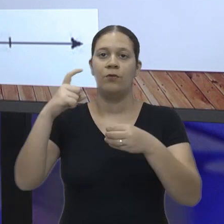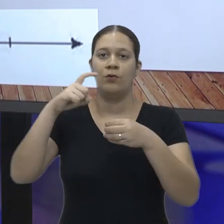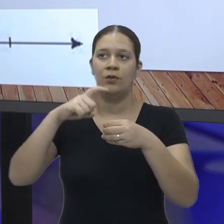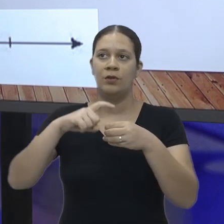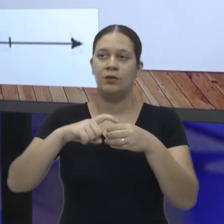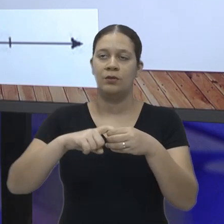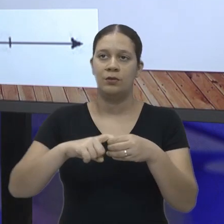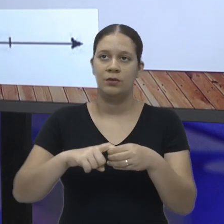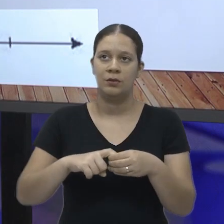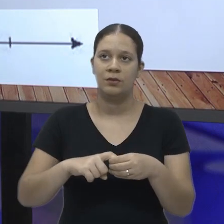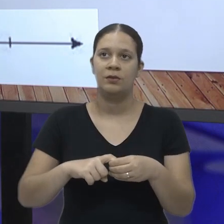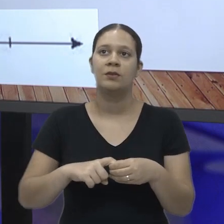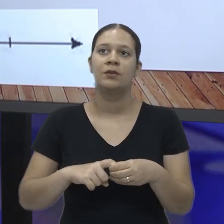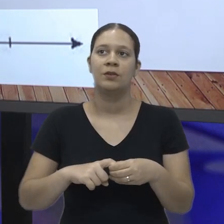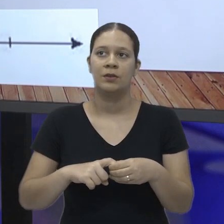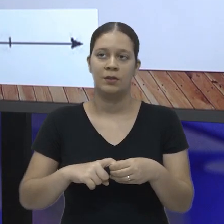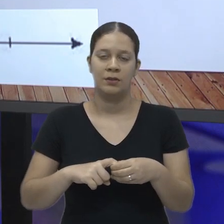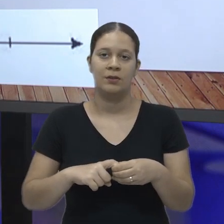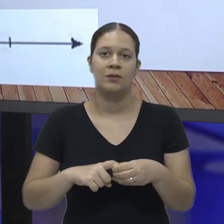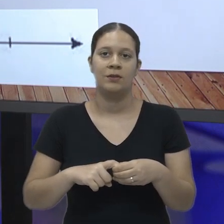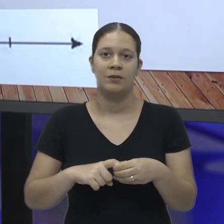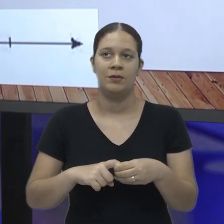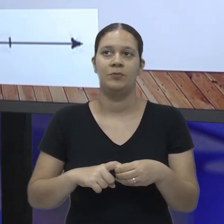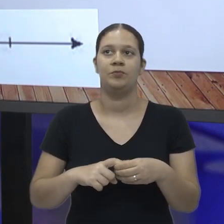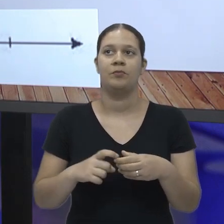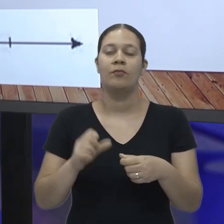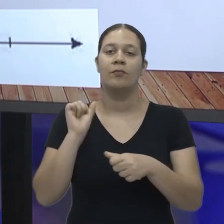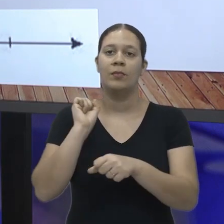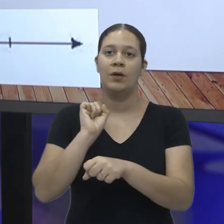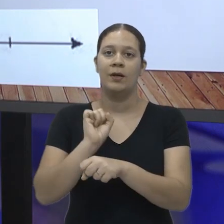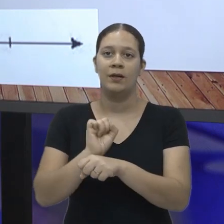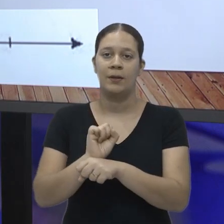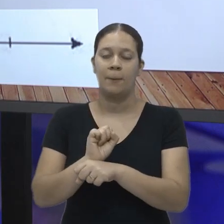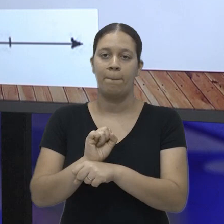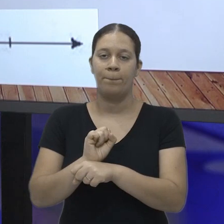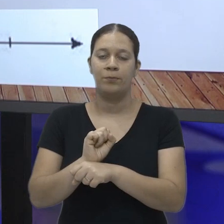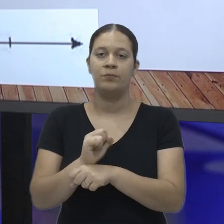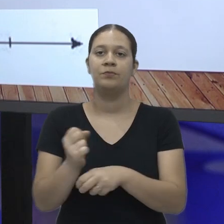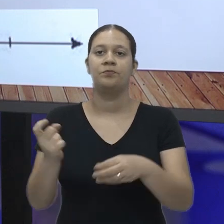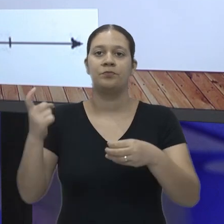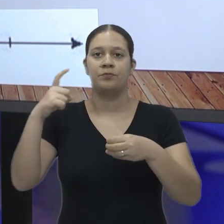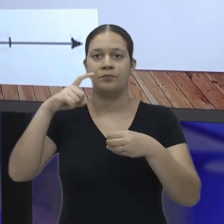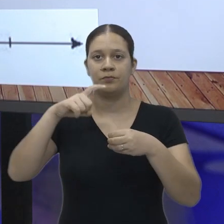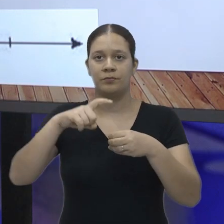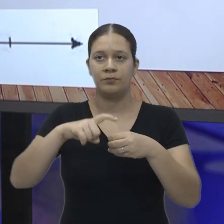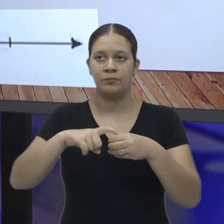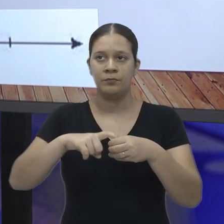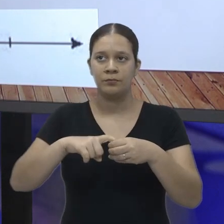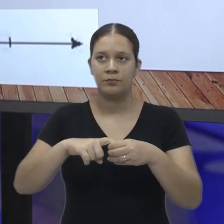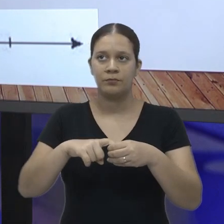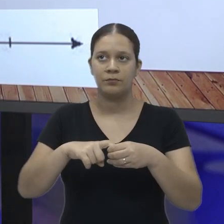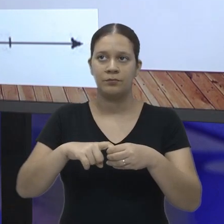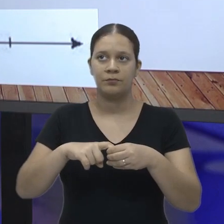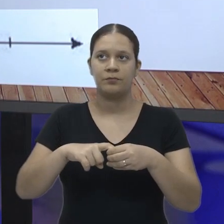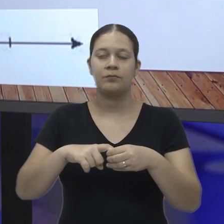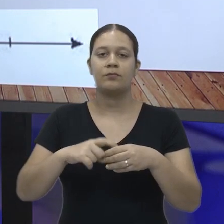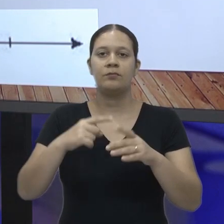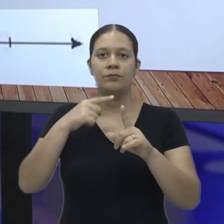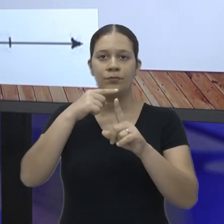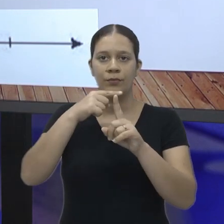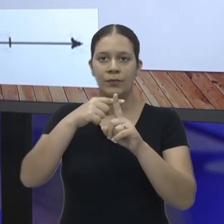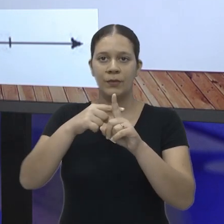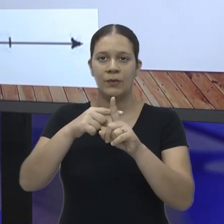4 casas, eu vou parar no 6 negativos. Para que eu pare de volta no 3